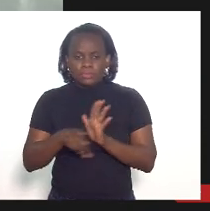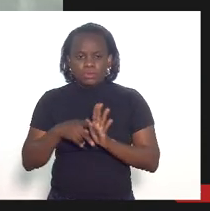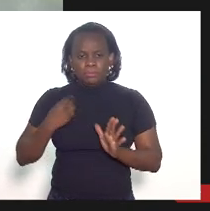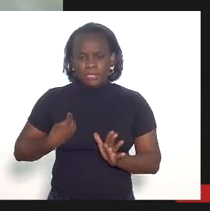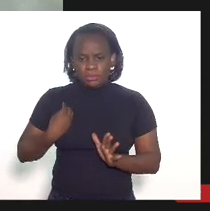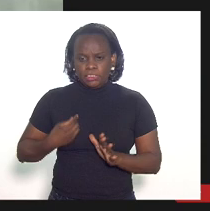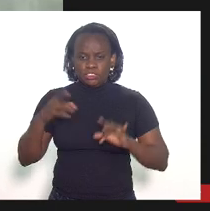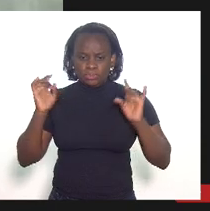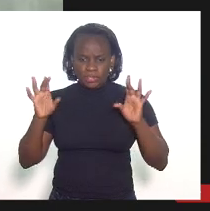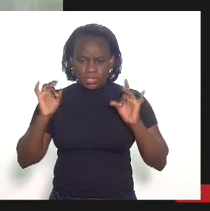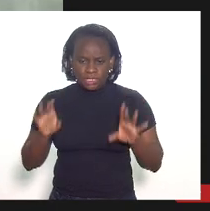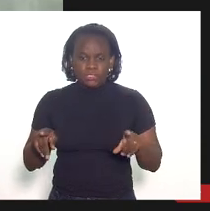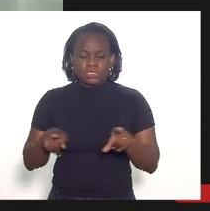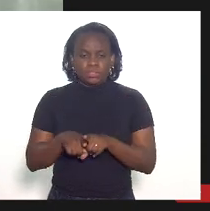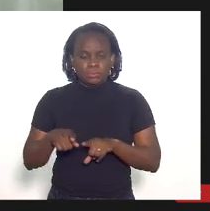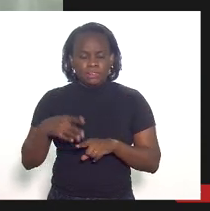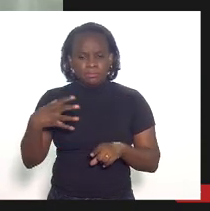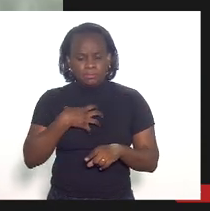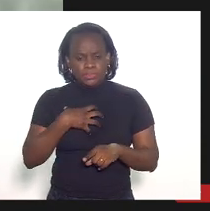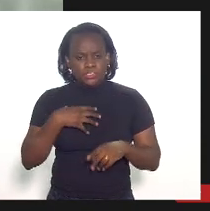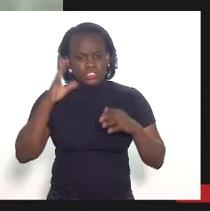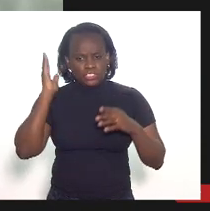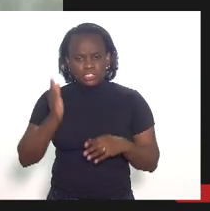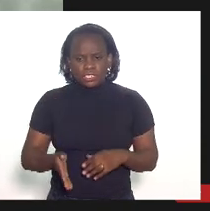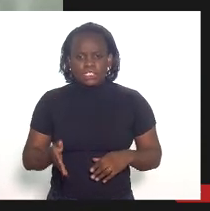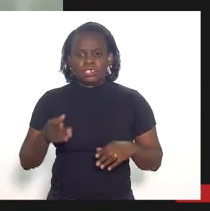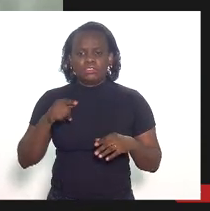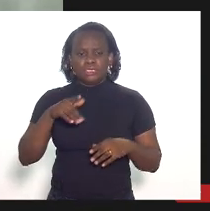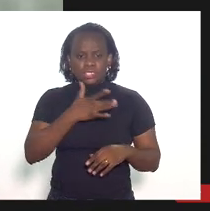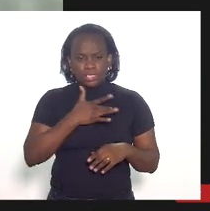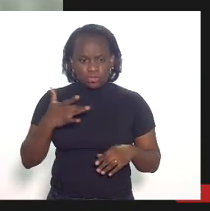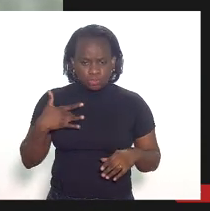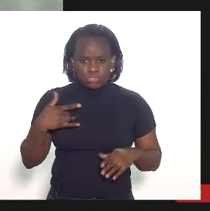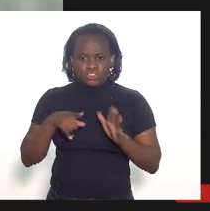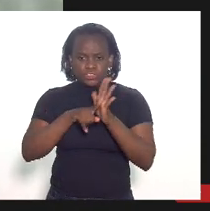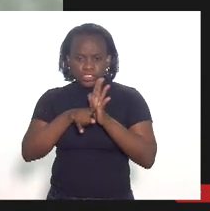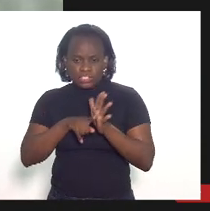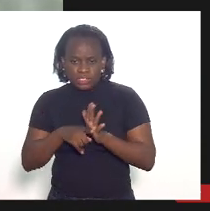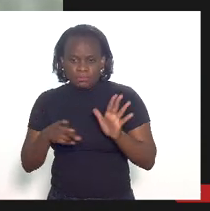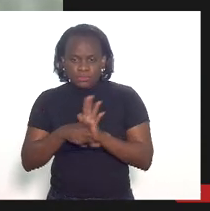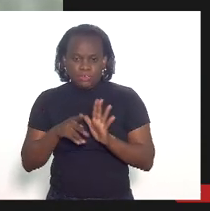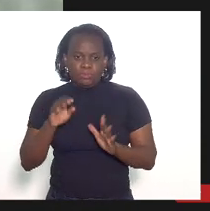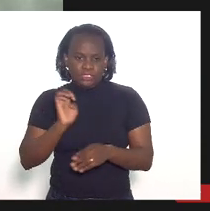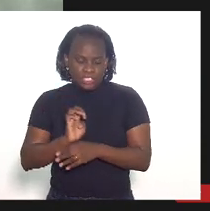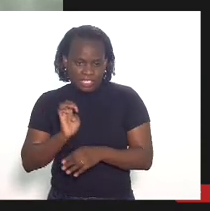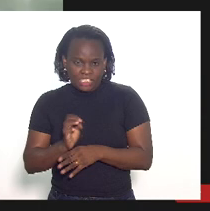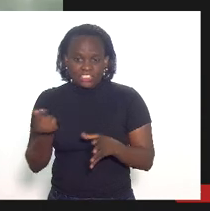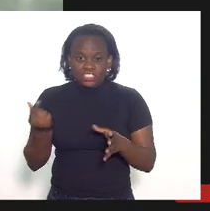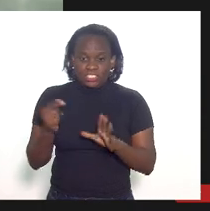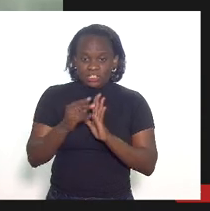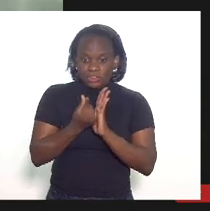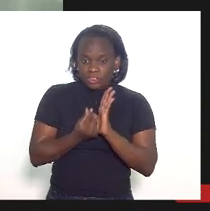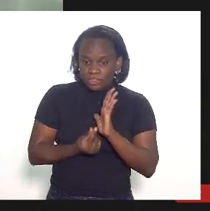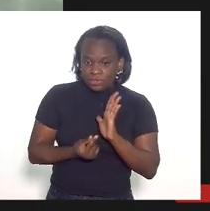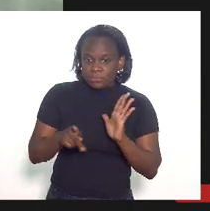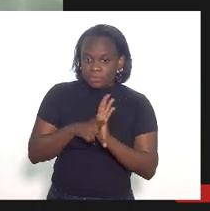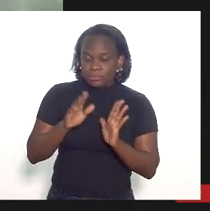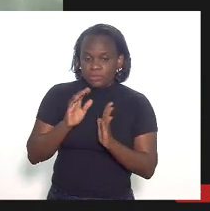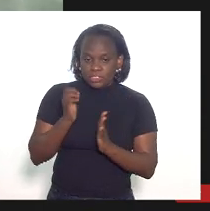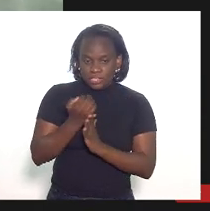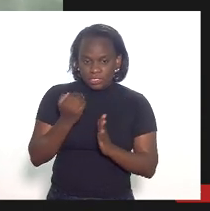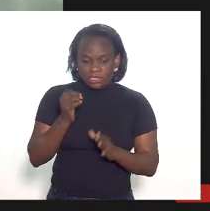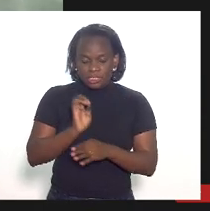especiais algo que impacta diretamente na saúde fiscal do nosso estado na saúde orçamentária do nosso estado